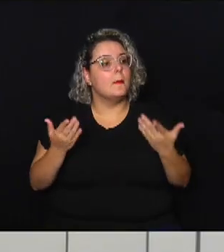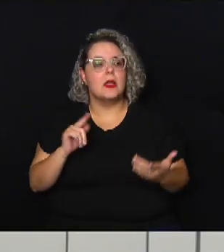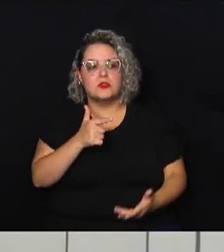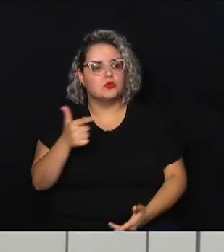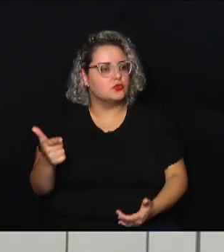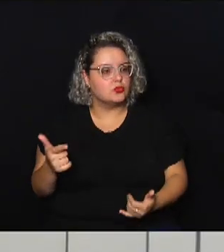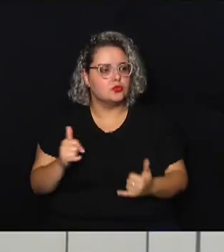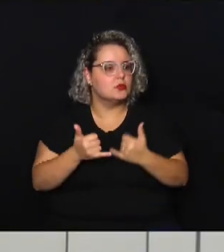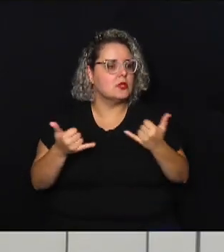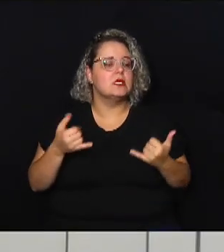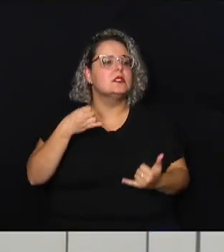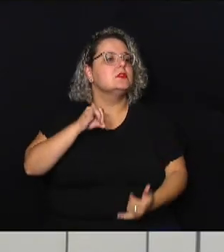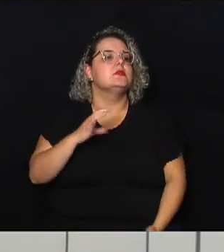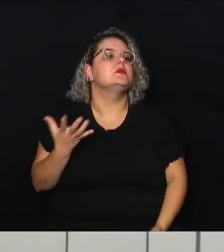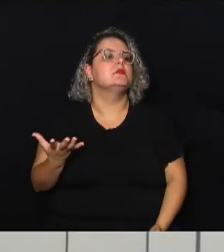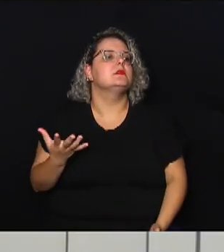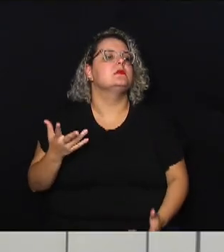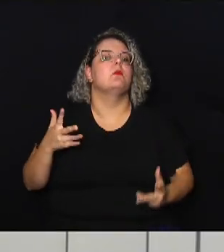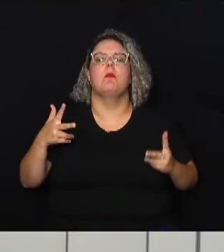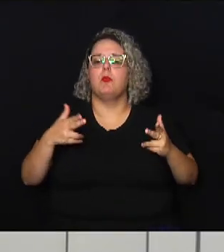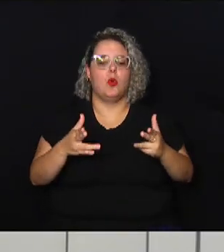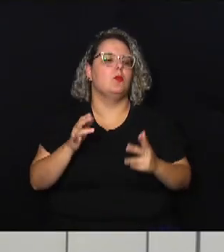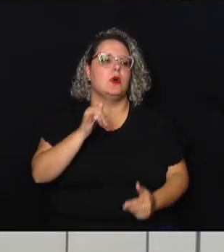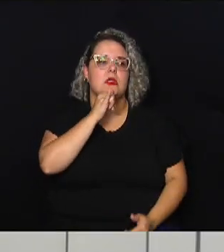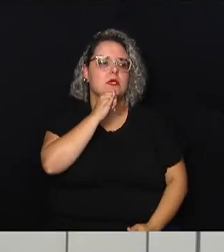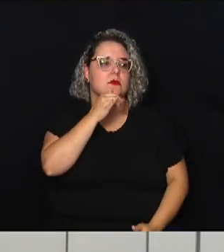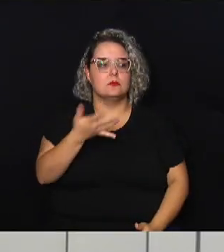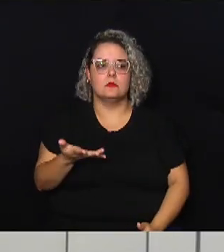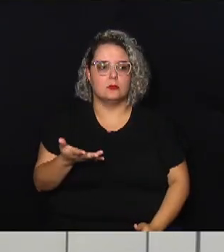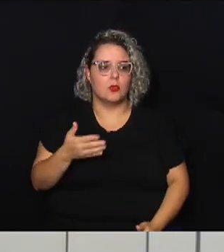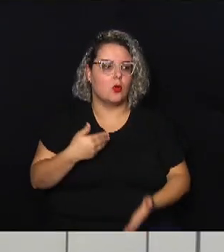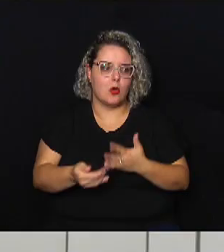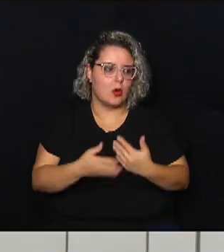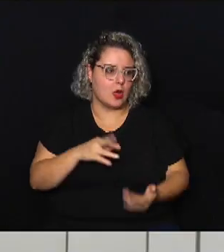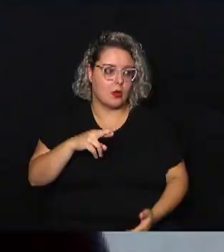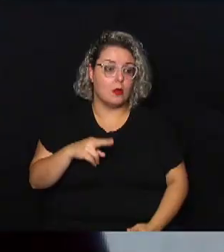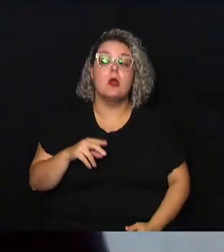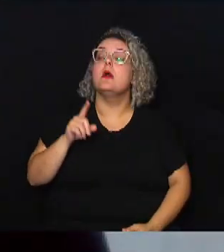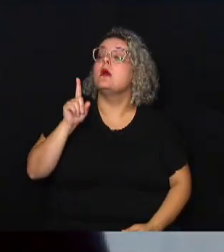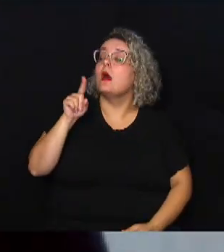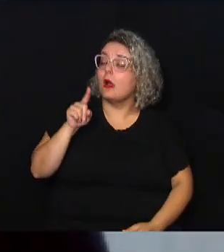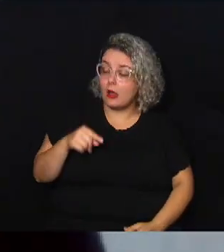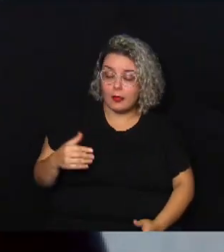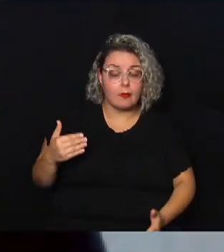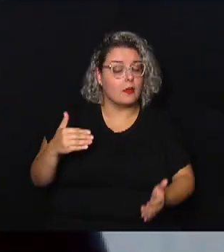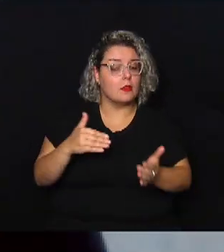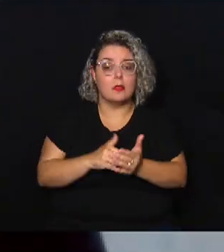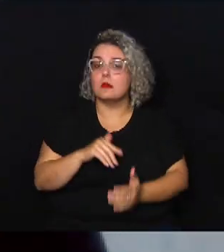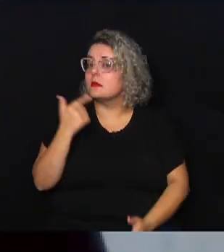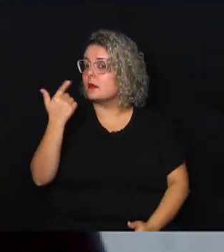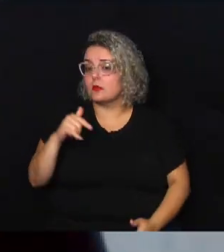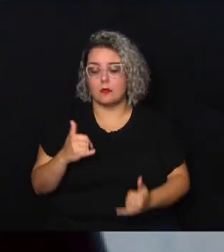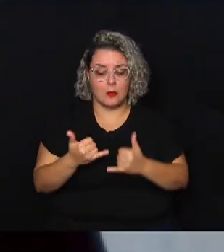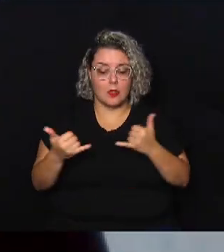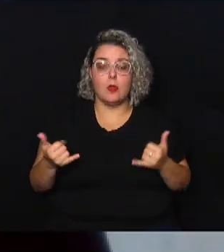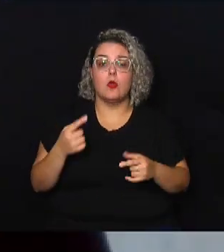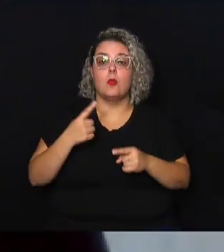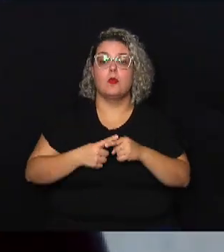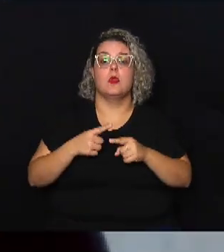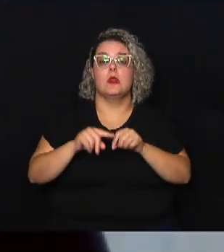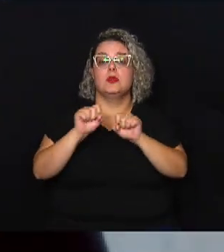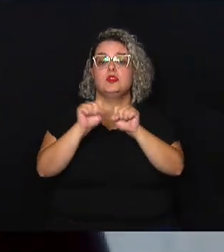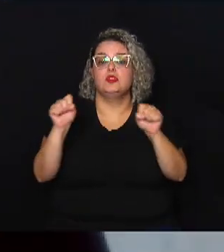elétrica caso tivesse sido cortada por algum motivo mesmo sem energia elétrica porque esses sistemas são dotados